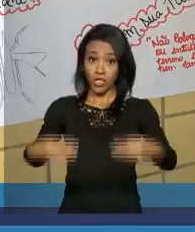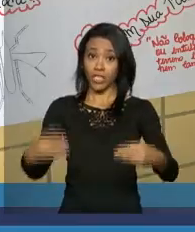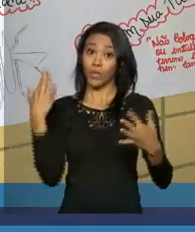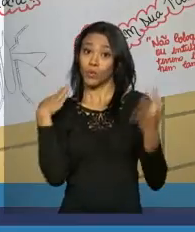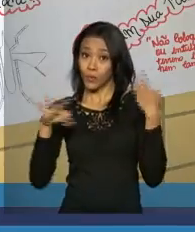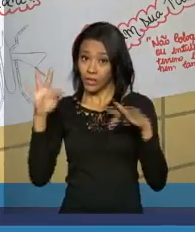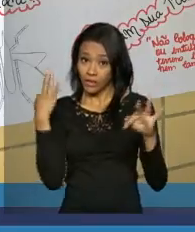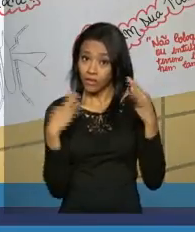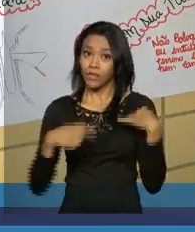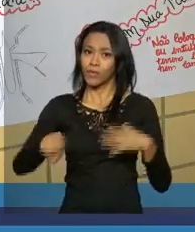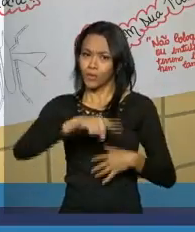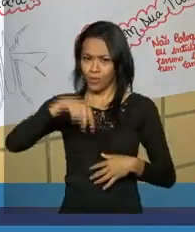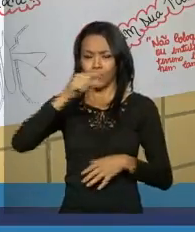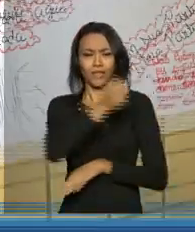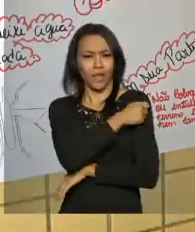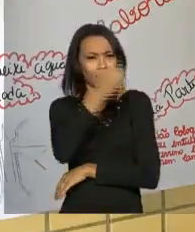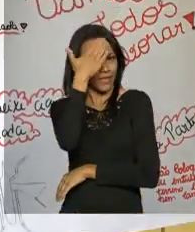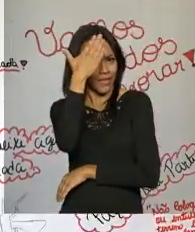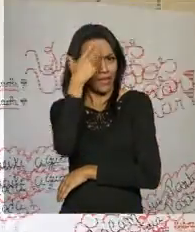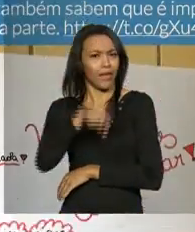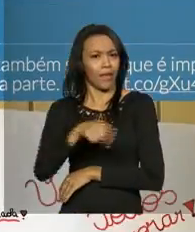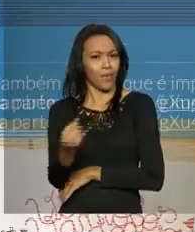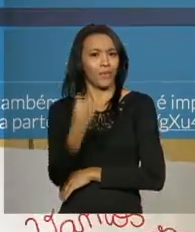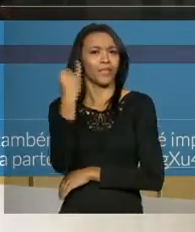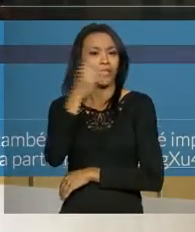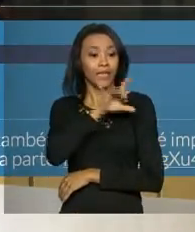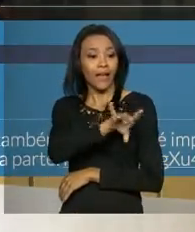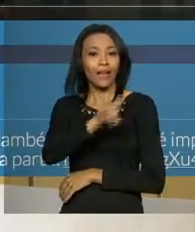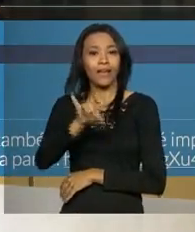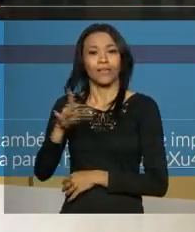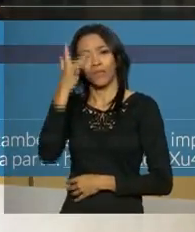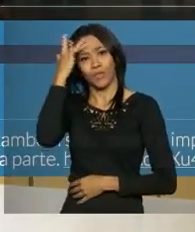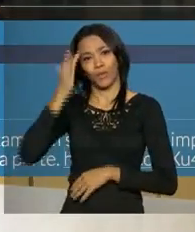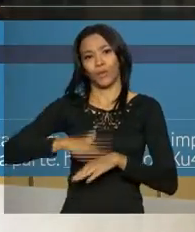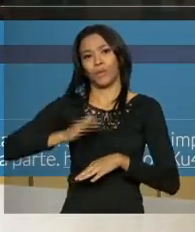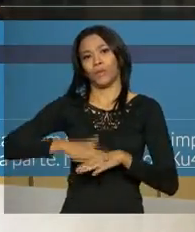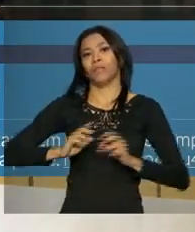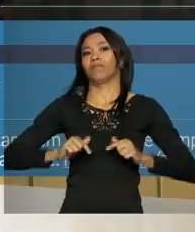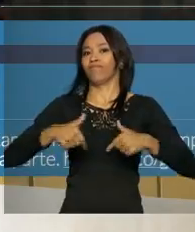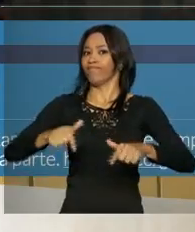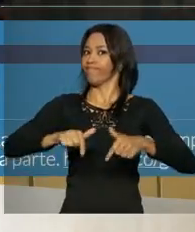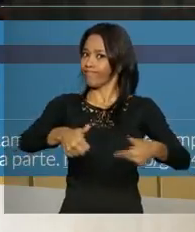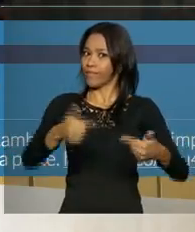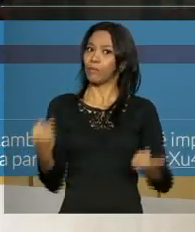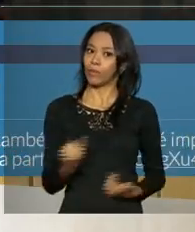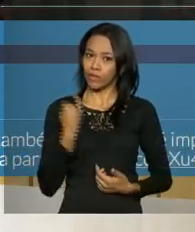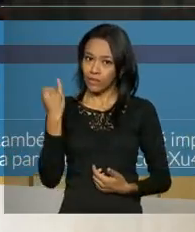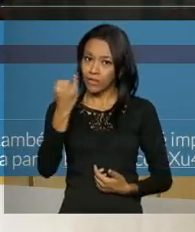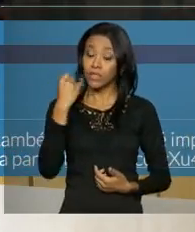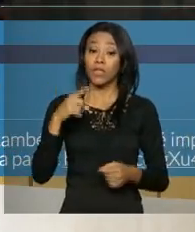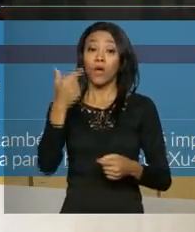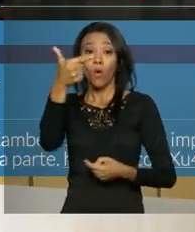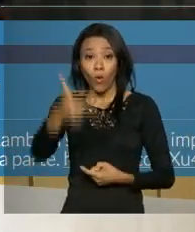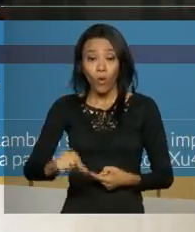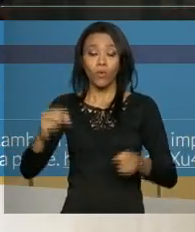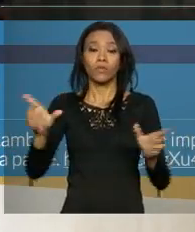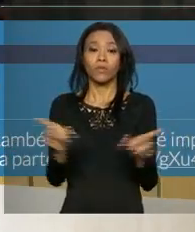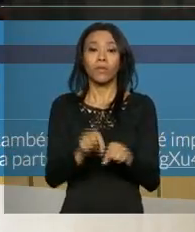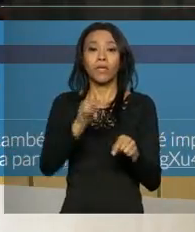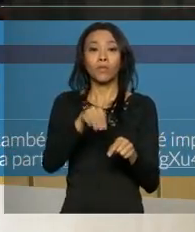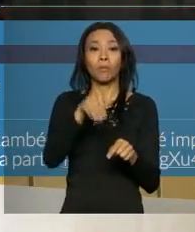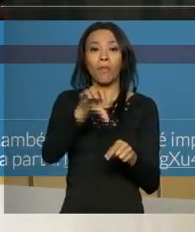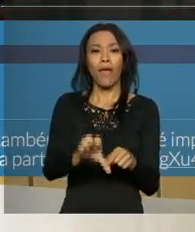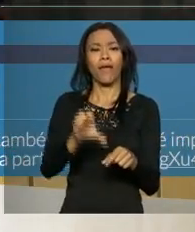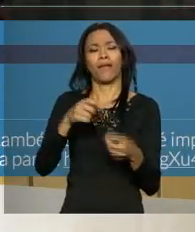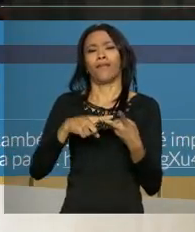alunos também sabem que é importante todos fazerem sua parte. Ministério, o MEC junto com o Ministério da Comunicação,